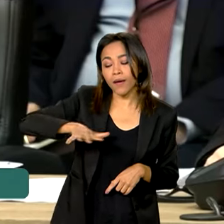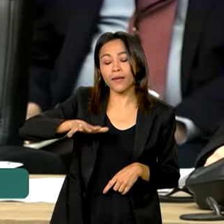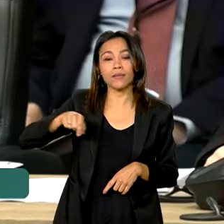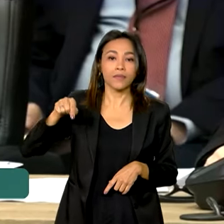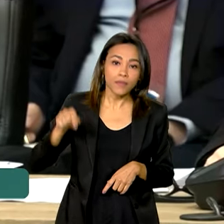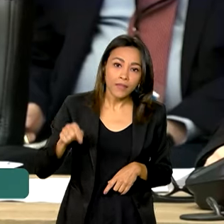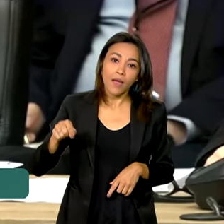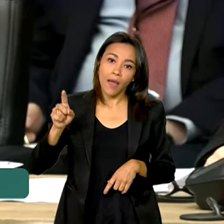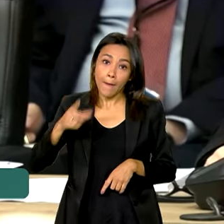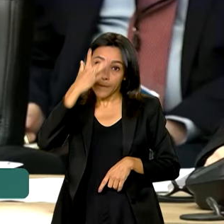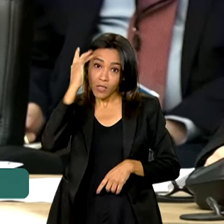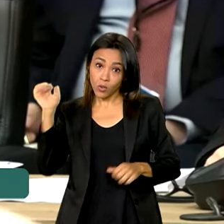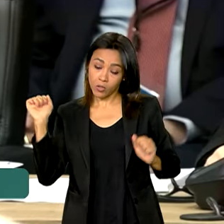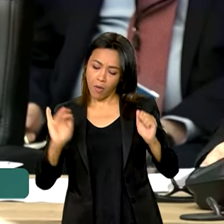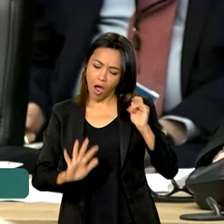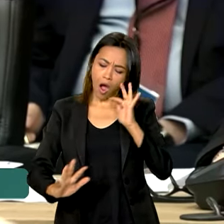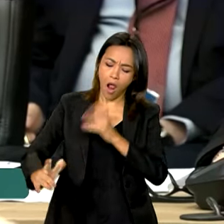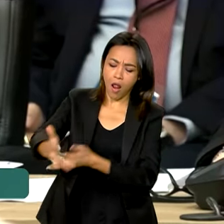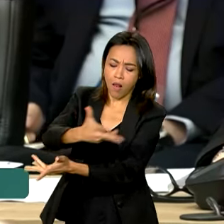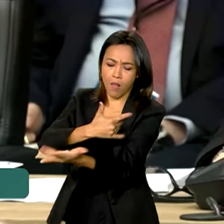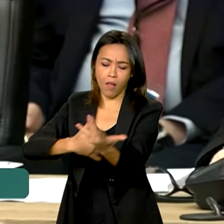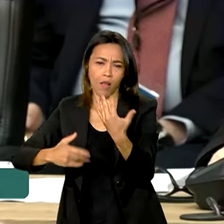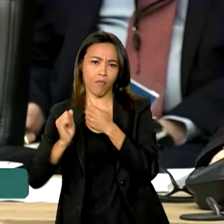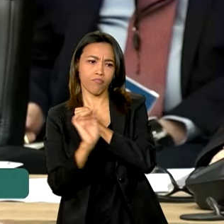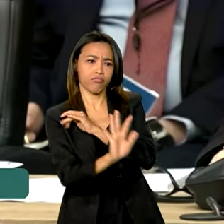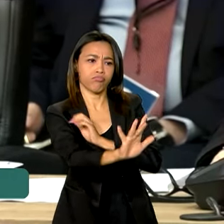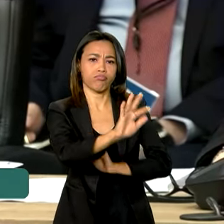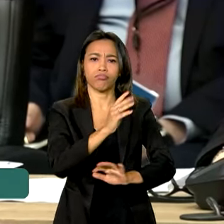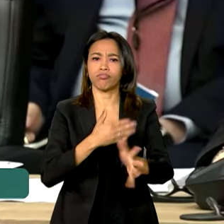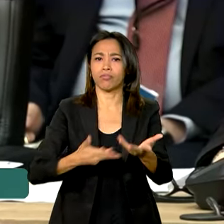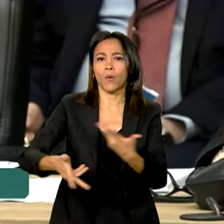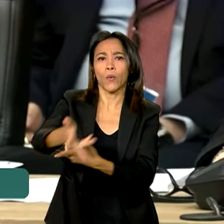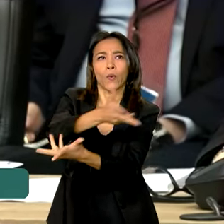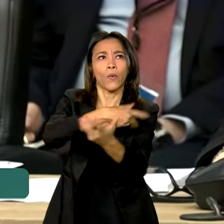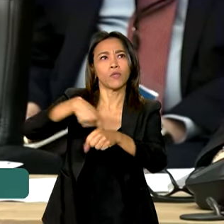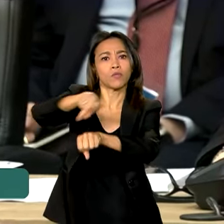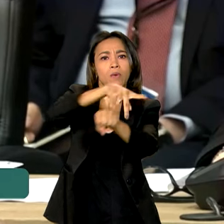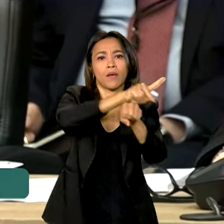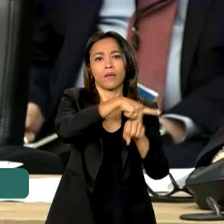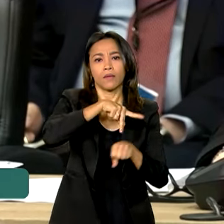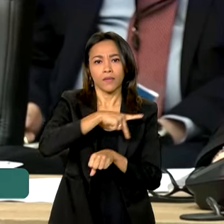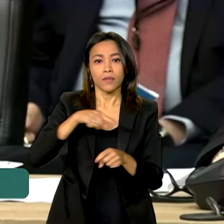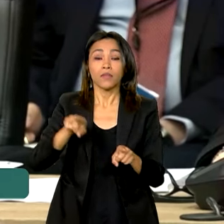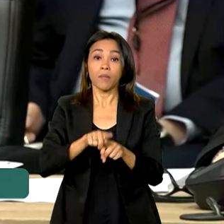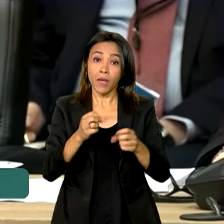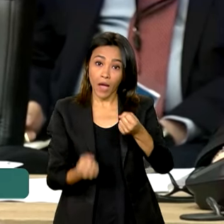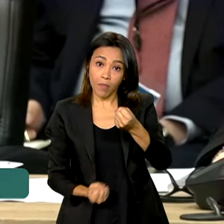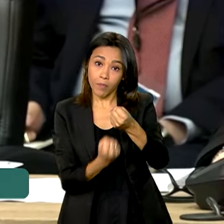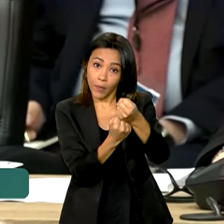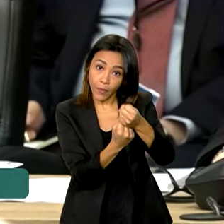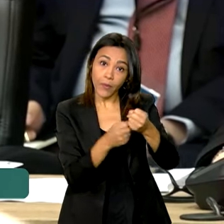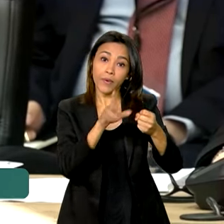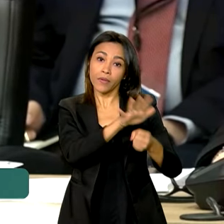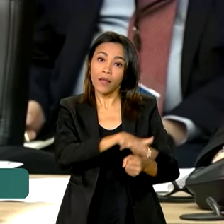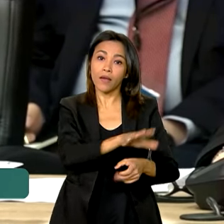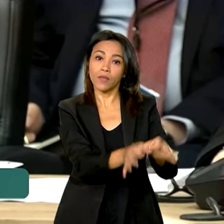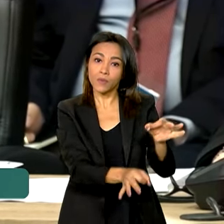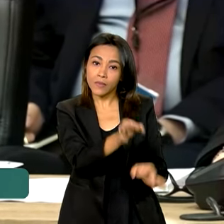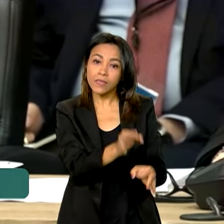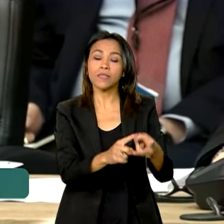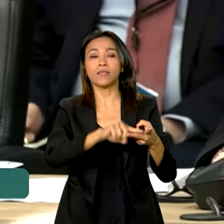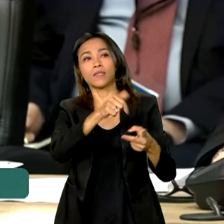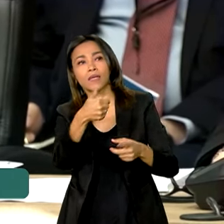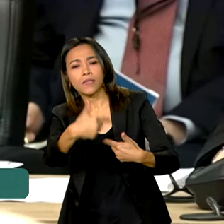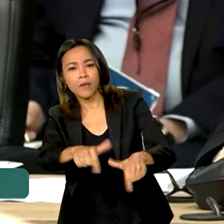circulação de pessoas à integração fronteiriça, da cooperação judicial e consular ao trabalho e emprego,